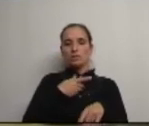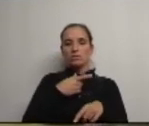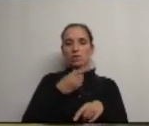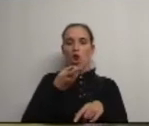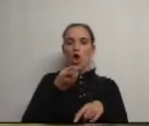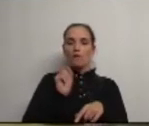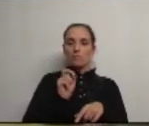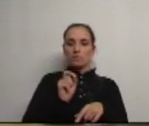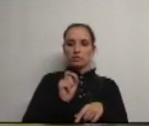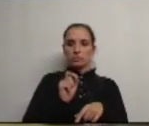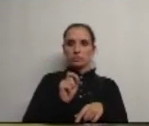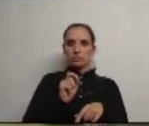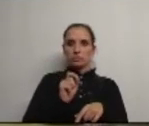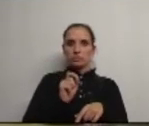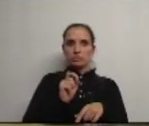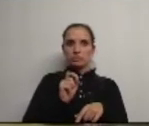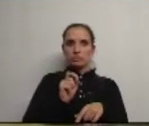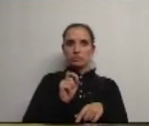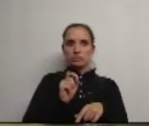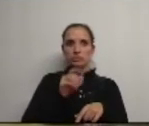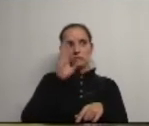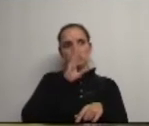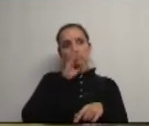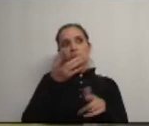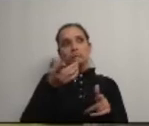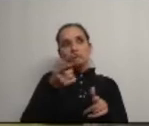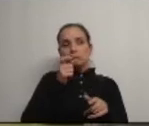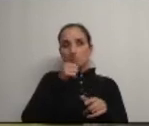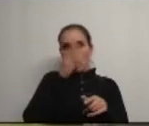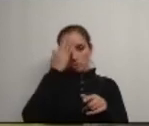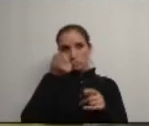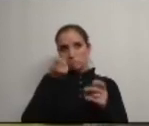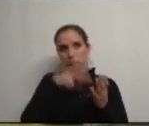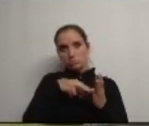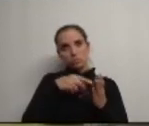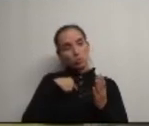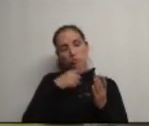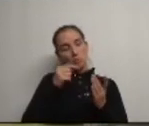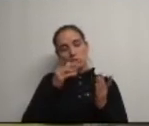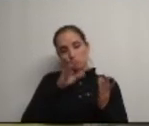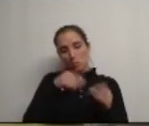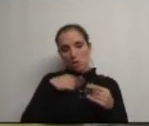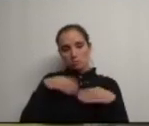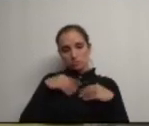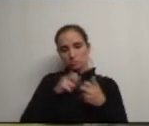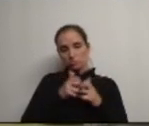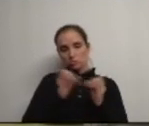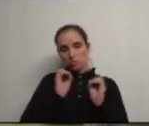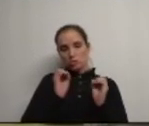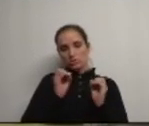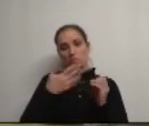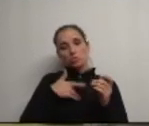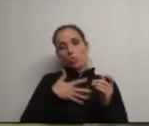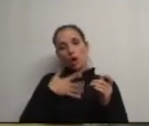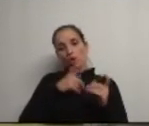mais 9 minutos do que aquilo que tinha se não virem inconveniente que haja esta intervenção adicional eu também não vejo mas não quero